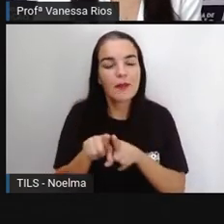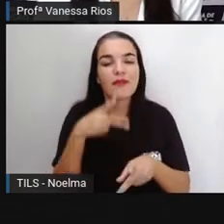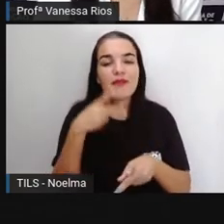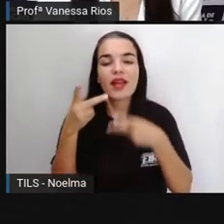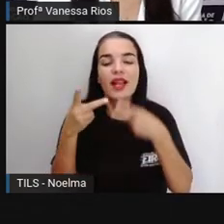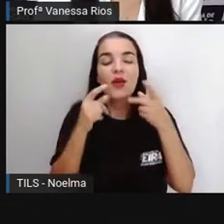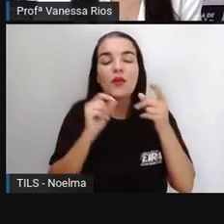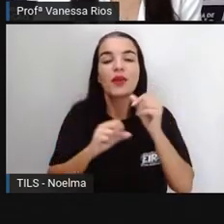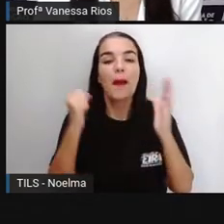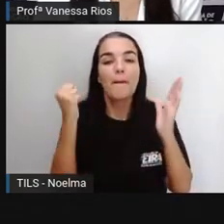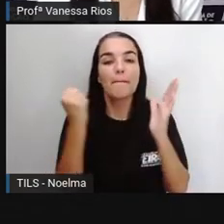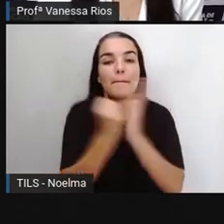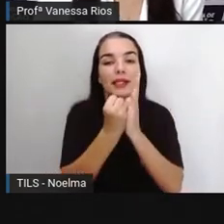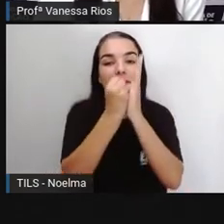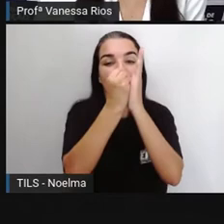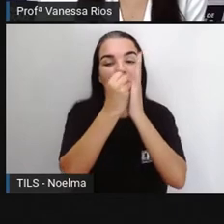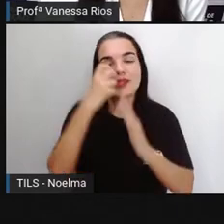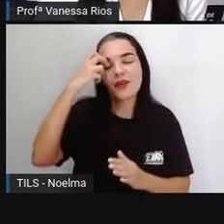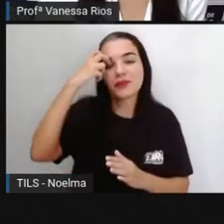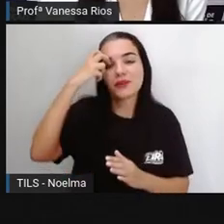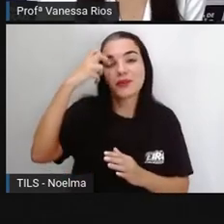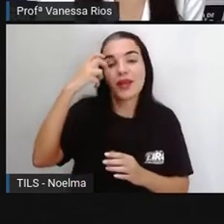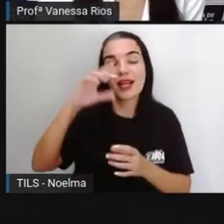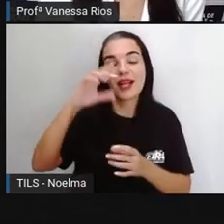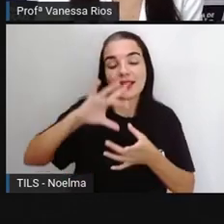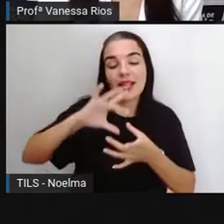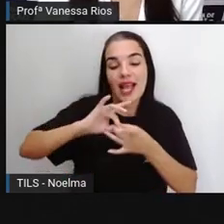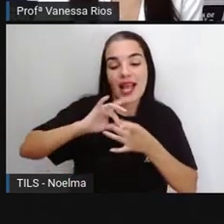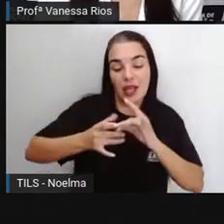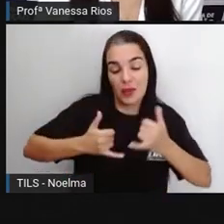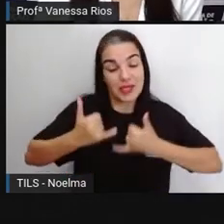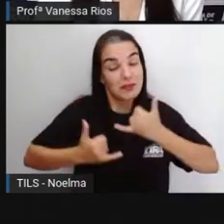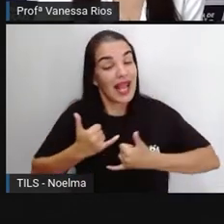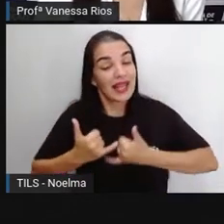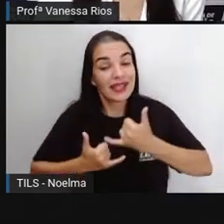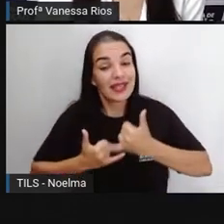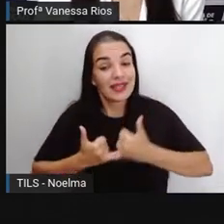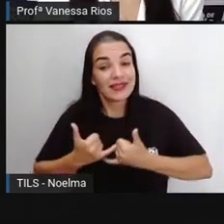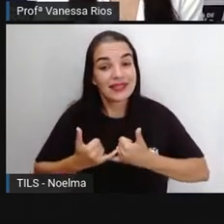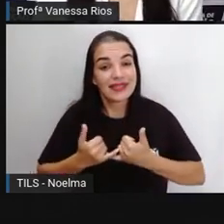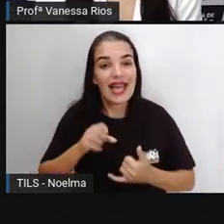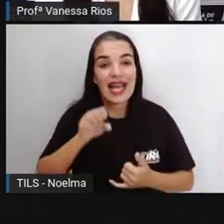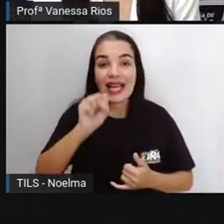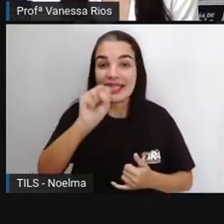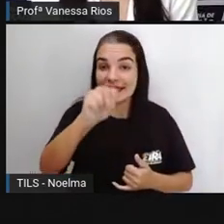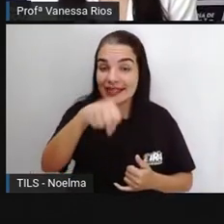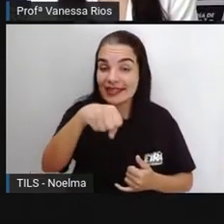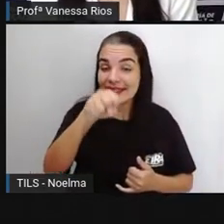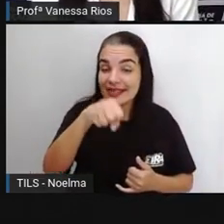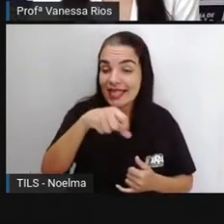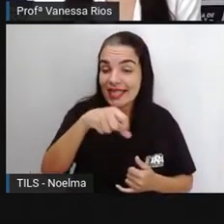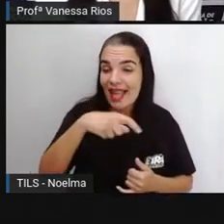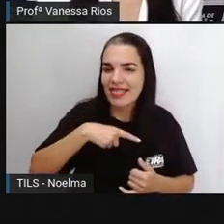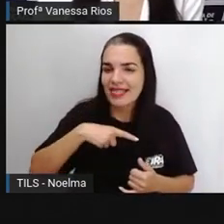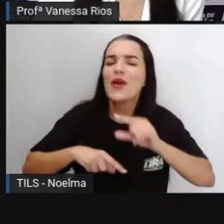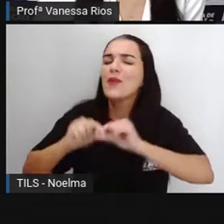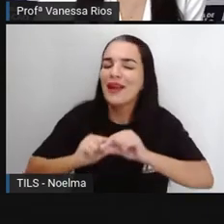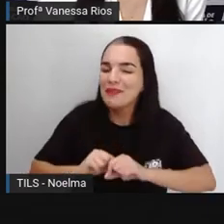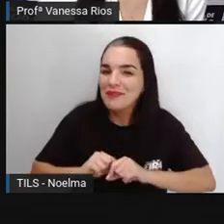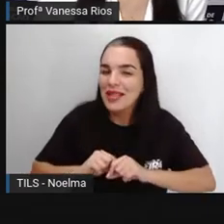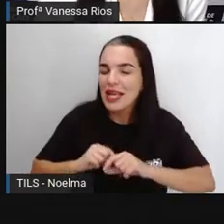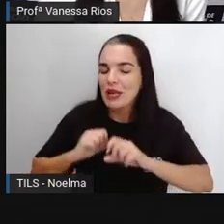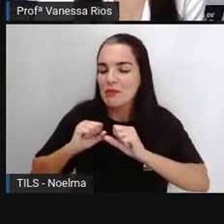patrimônios culturais, como as brincadeiras, são ações aí em prol da diversão, né? Do